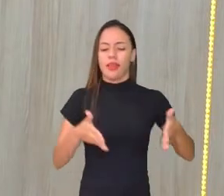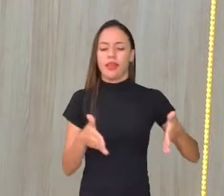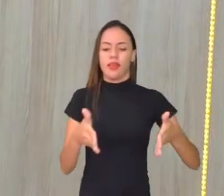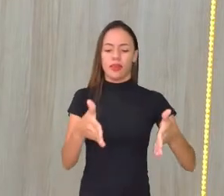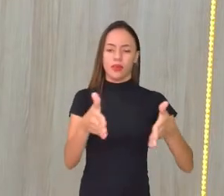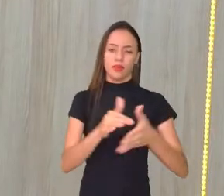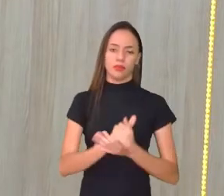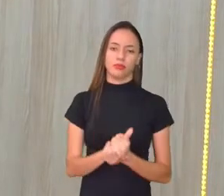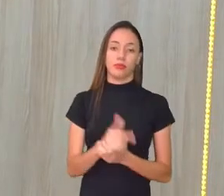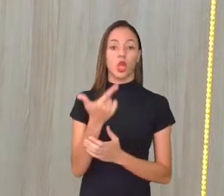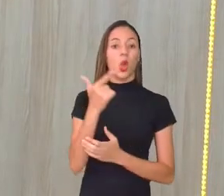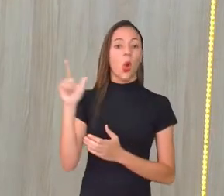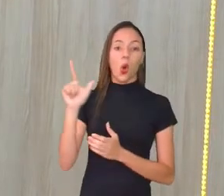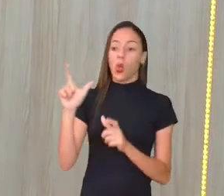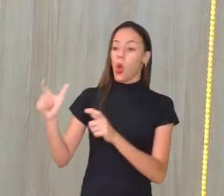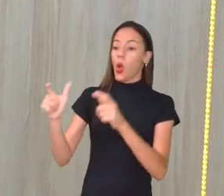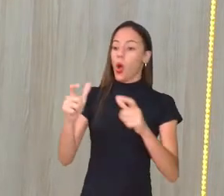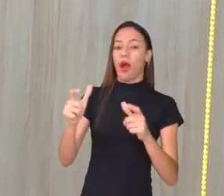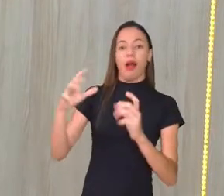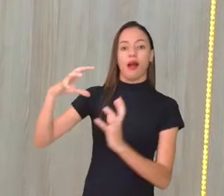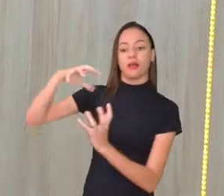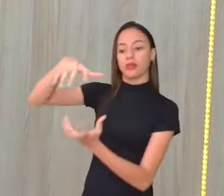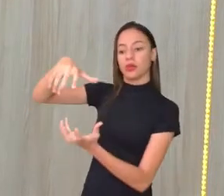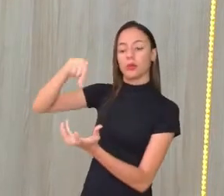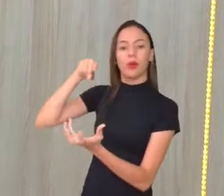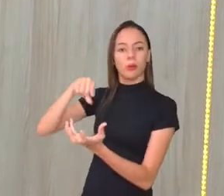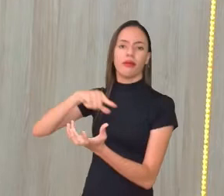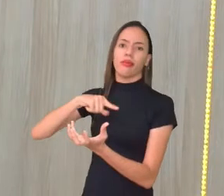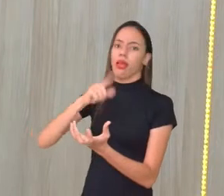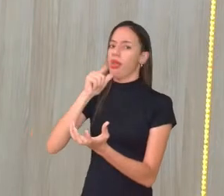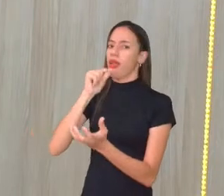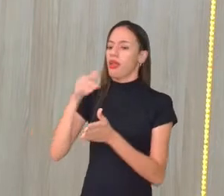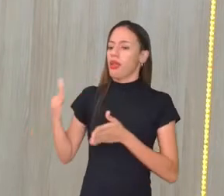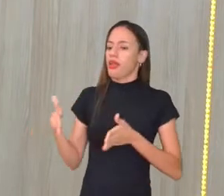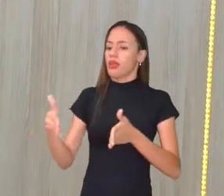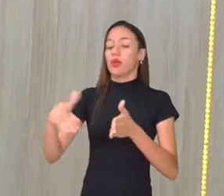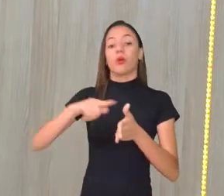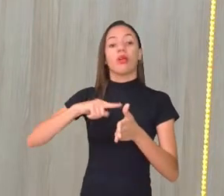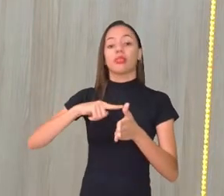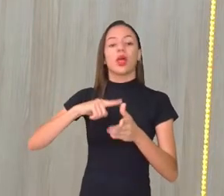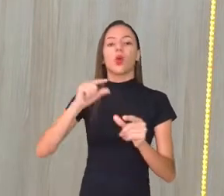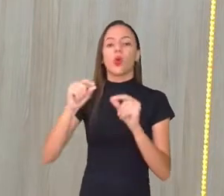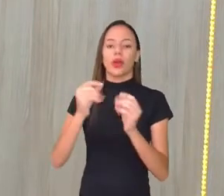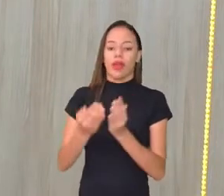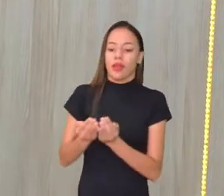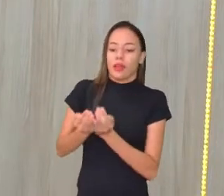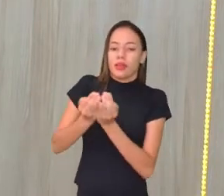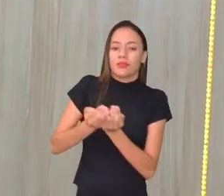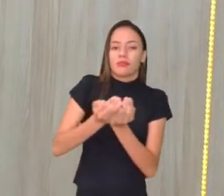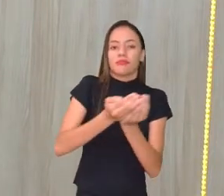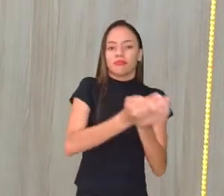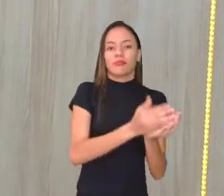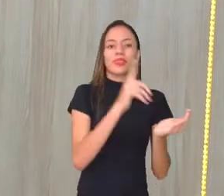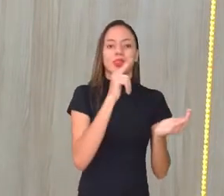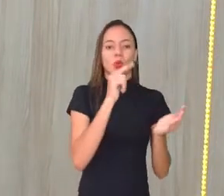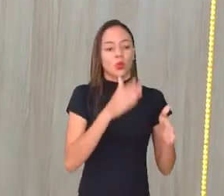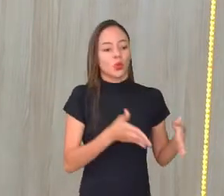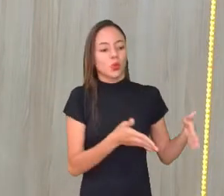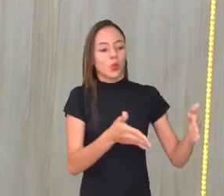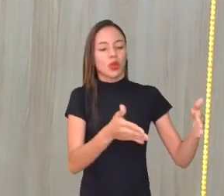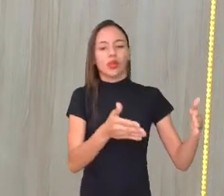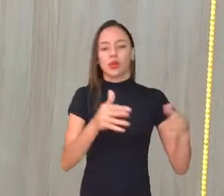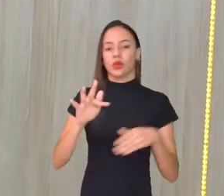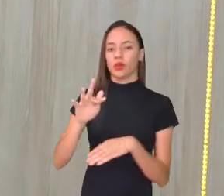cidades em outros locais do mundo que são cortadas por rios, tem esse transporte fluvial, transporte nos rios. Havia até um